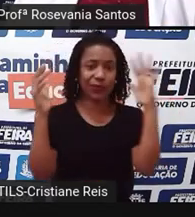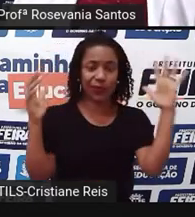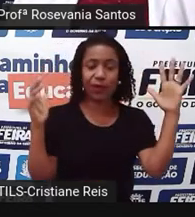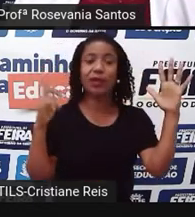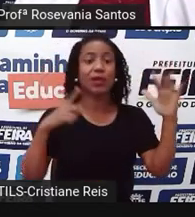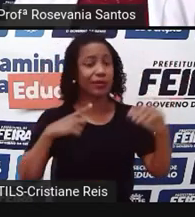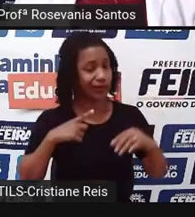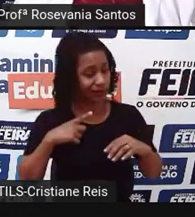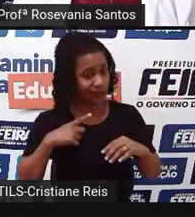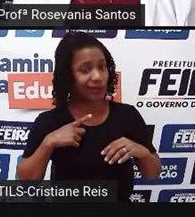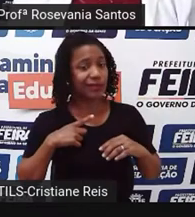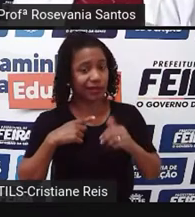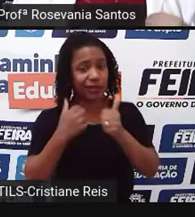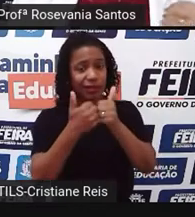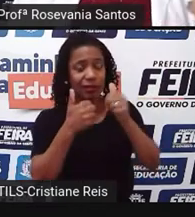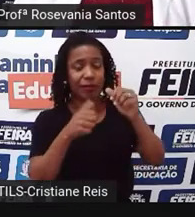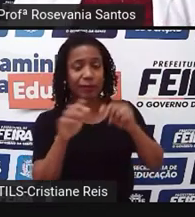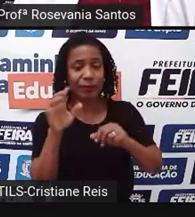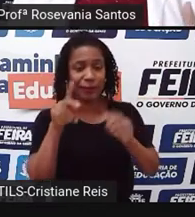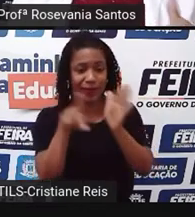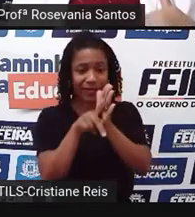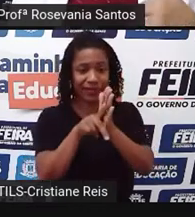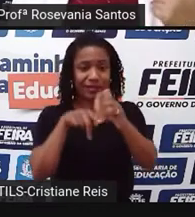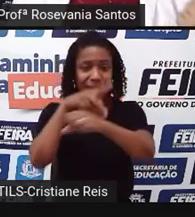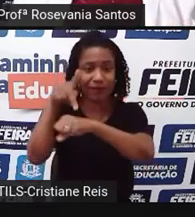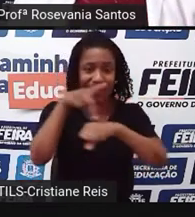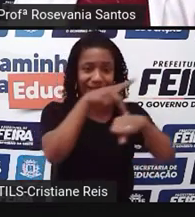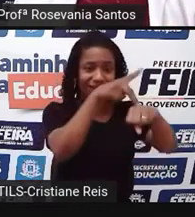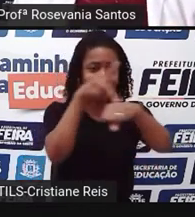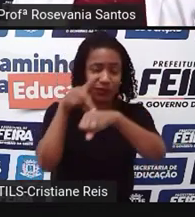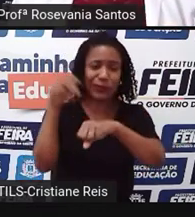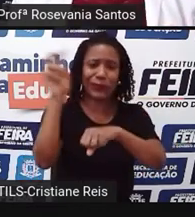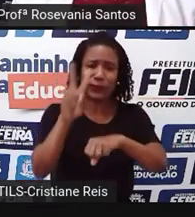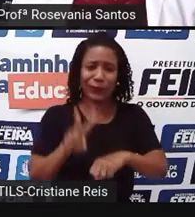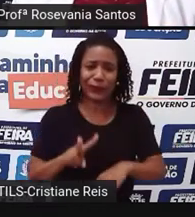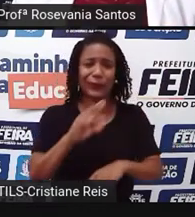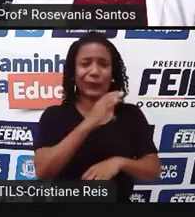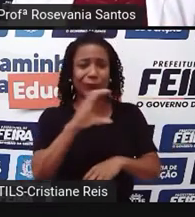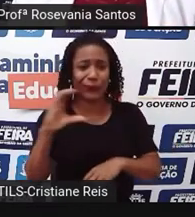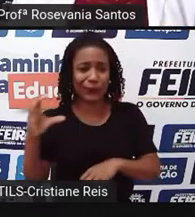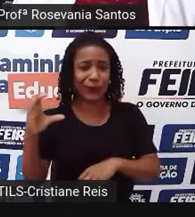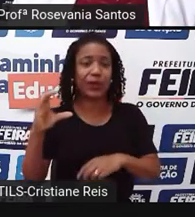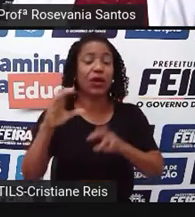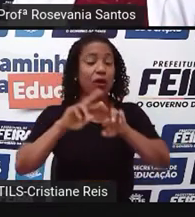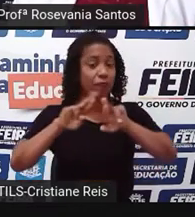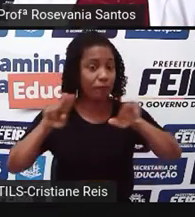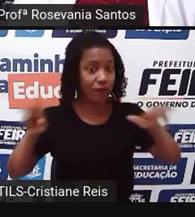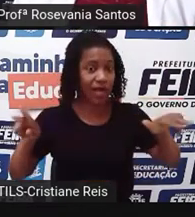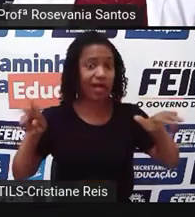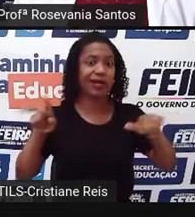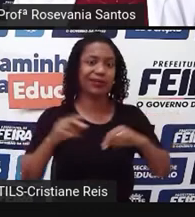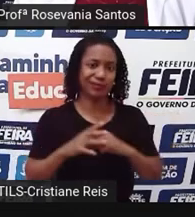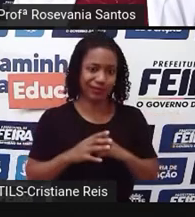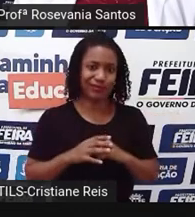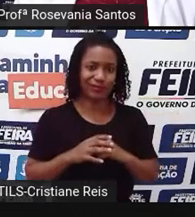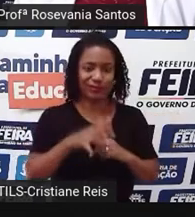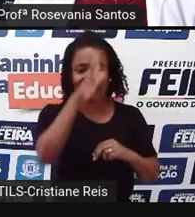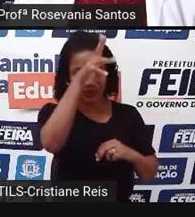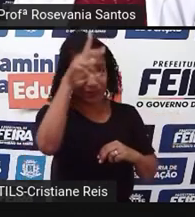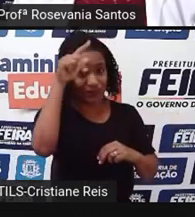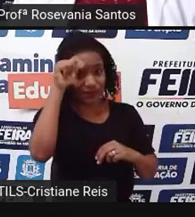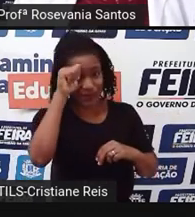na Guiana, na Guiana Francesa, na Venezuela, na Colômbia, ela ultrapassa, também não está